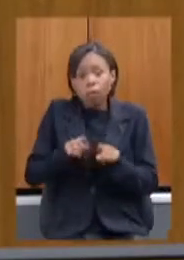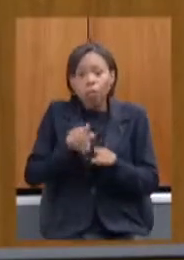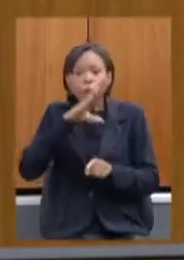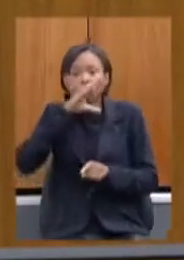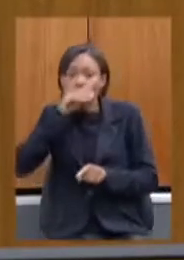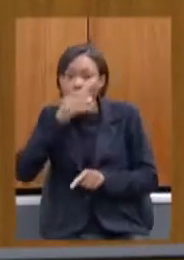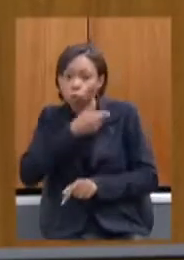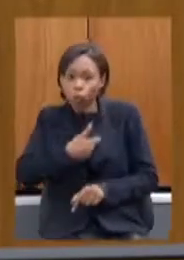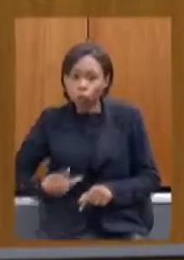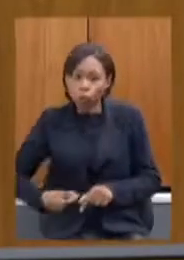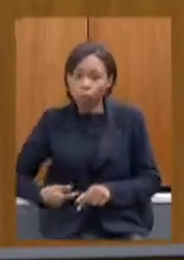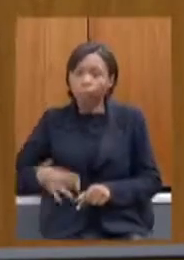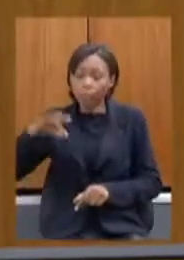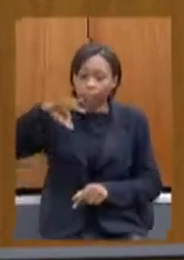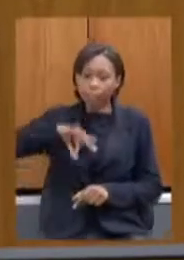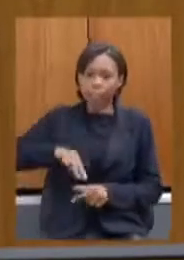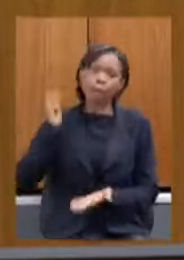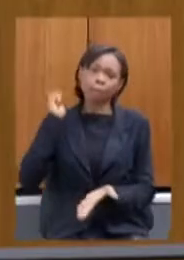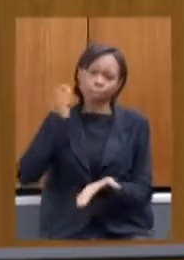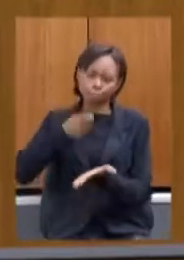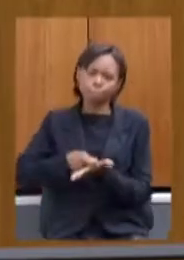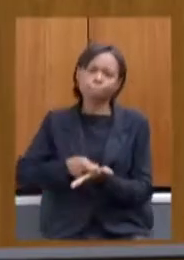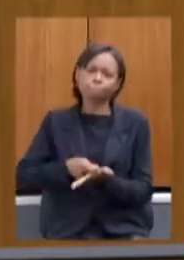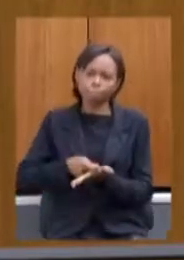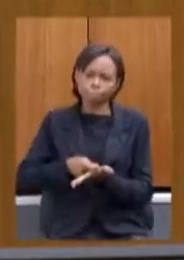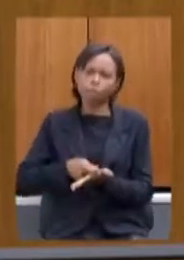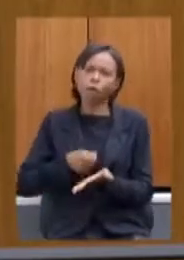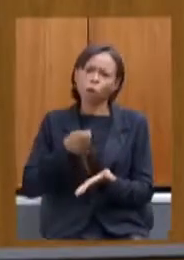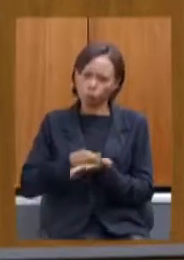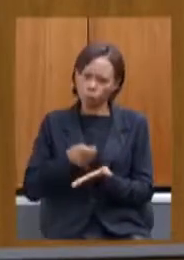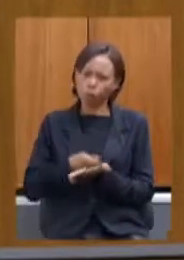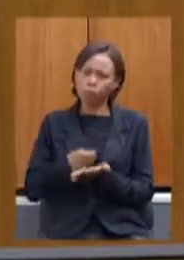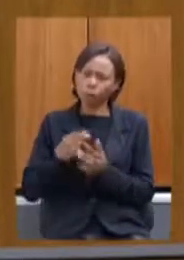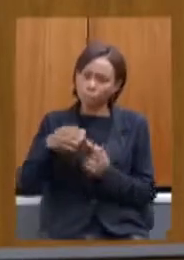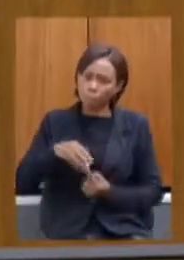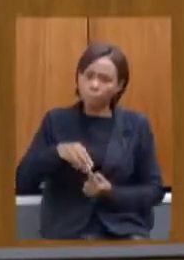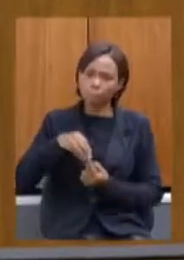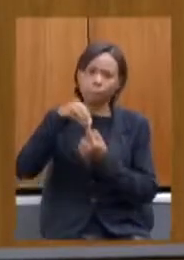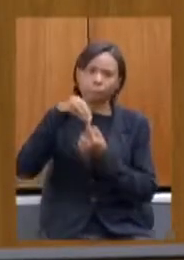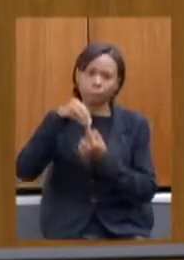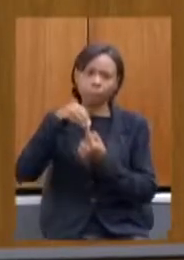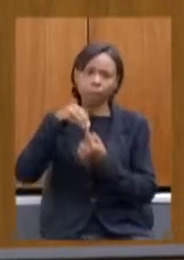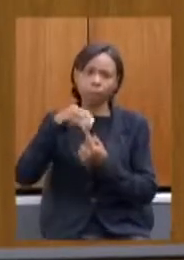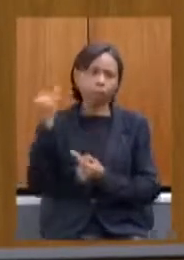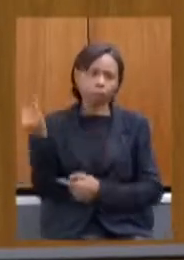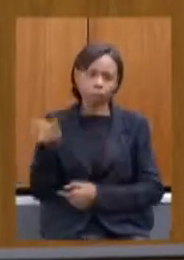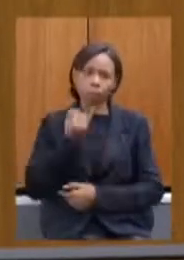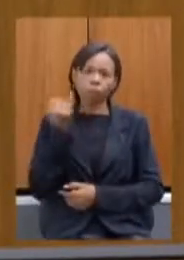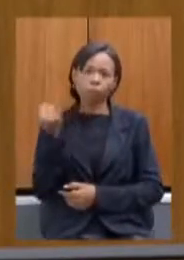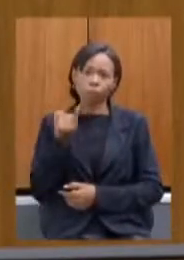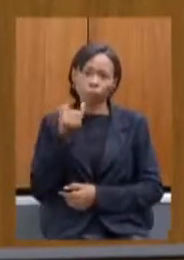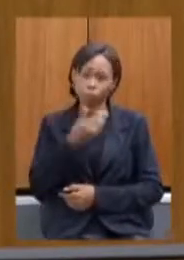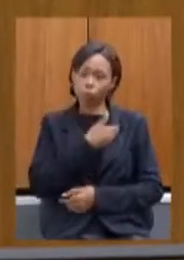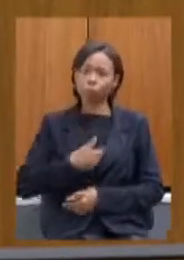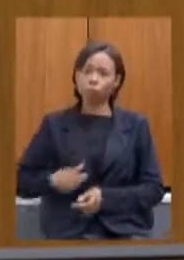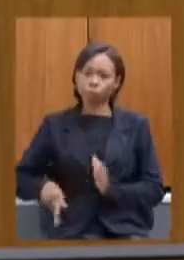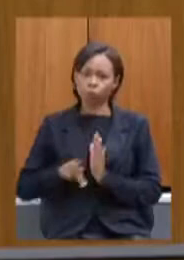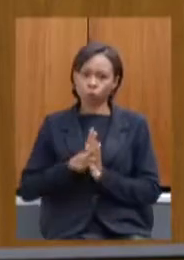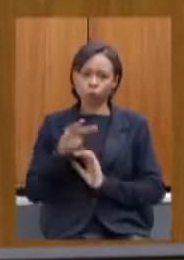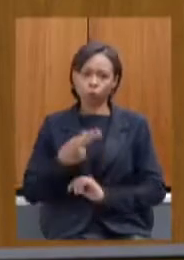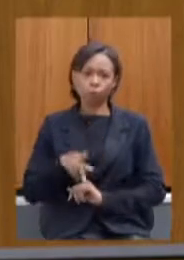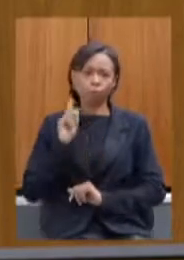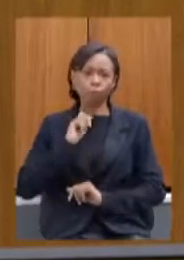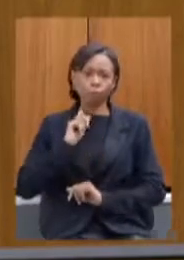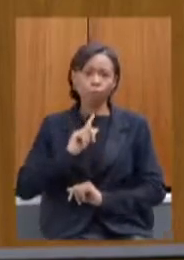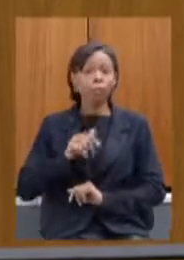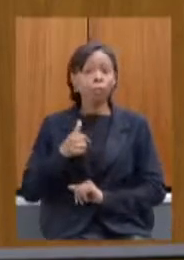pagamento dos seus salários isso é uma prioridade importante do governo de Minas e